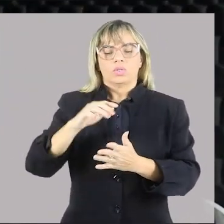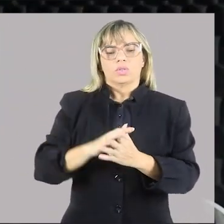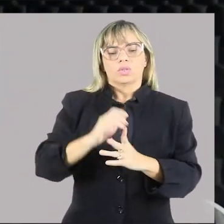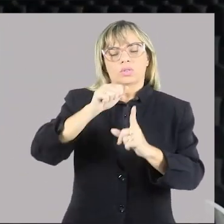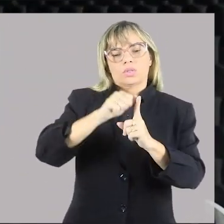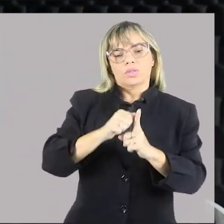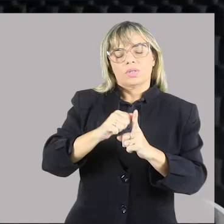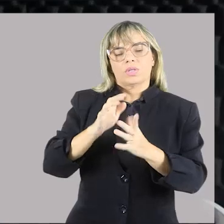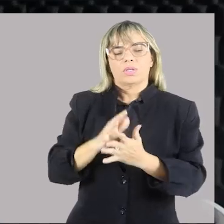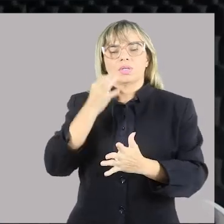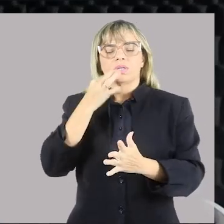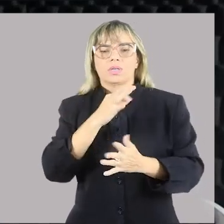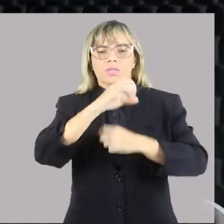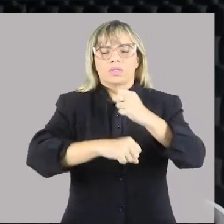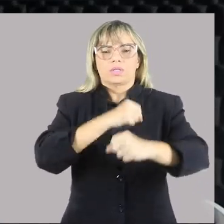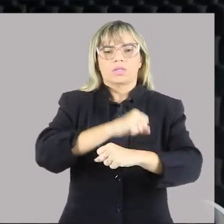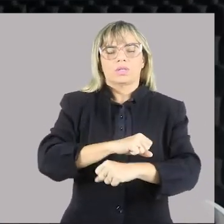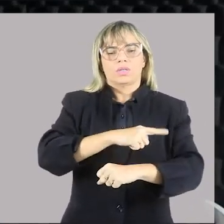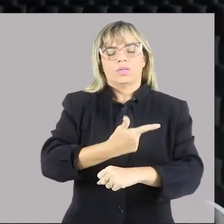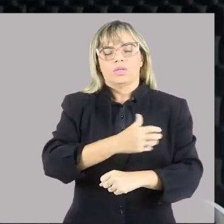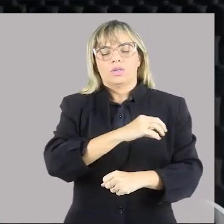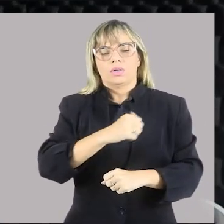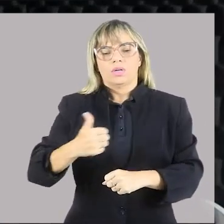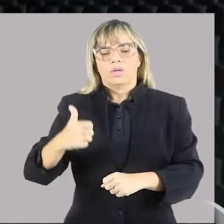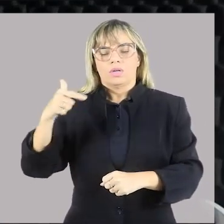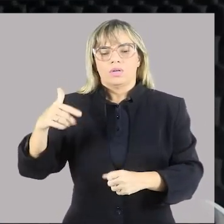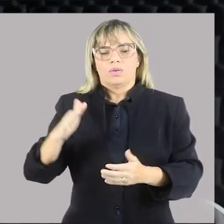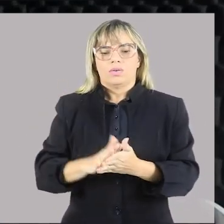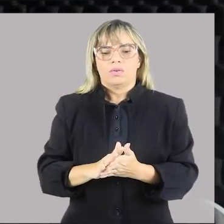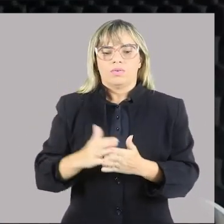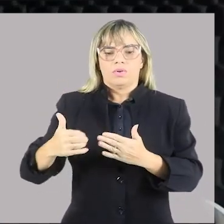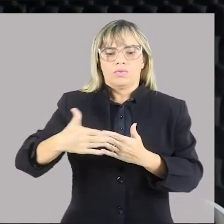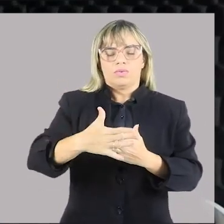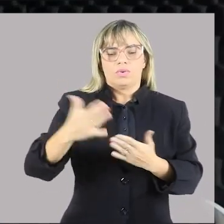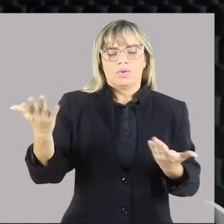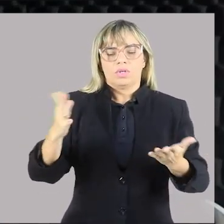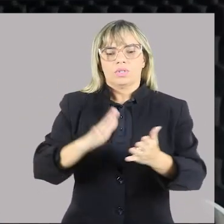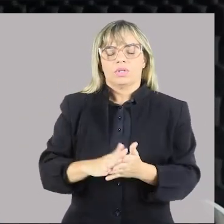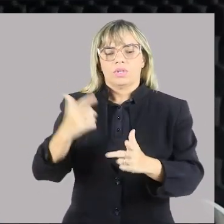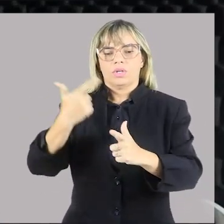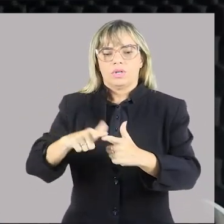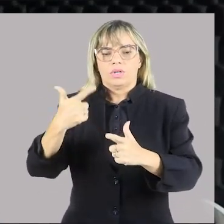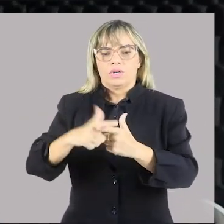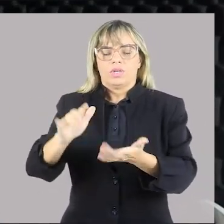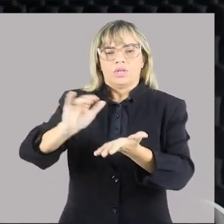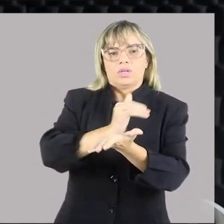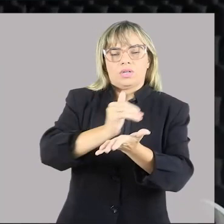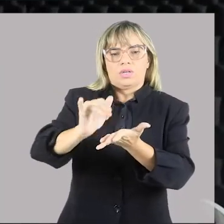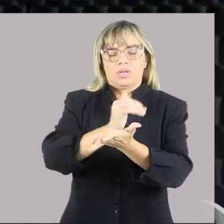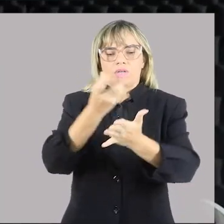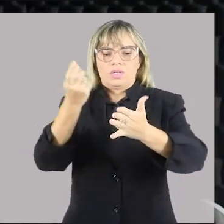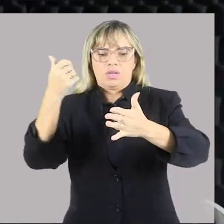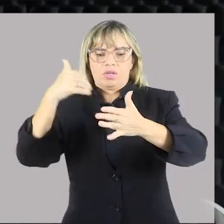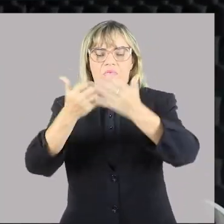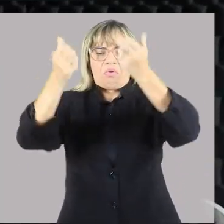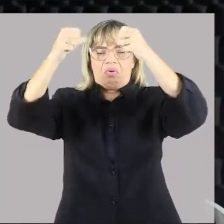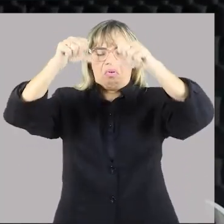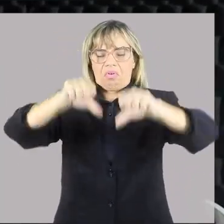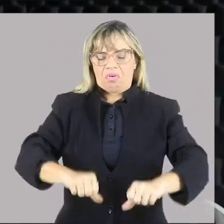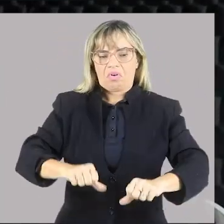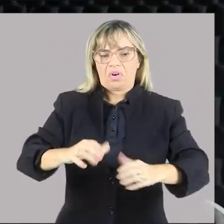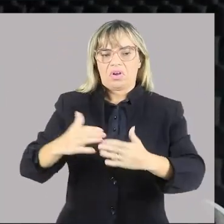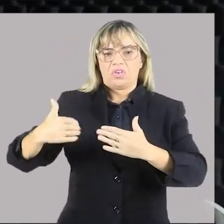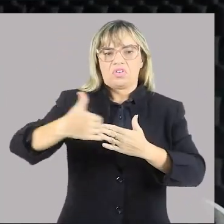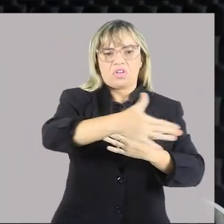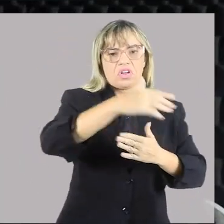chegou no Brasil. A crise de 1929, com a queda da Bolsa de Valores de Nova York, foi uma crise externa que chegou